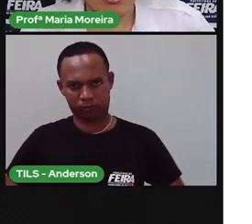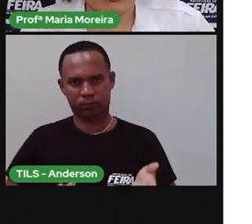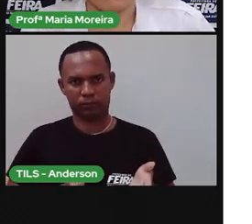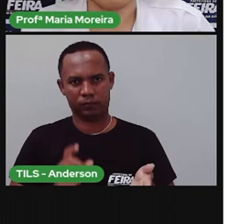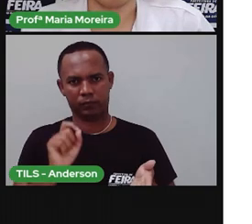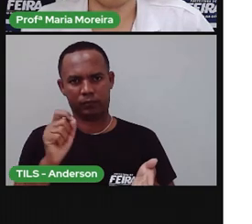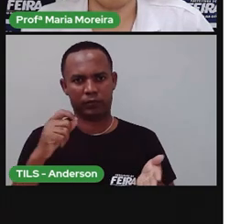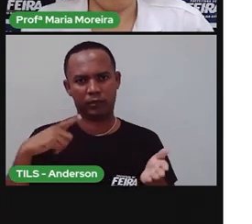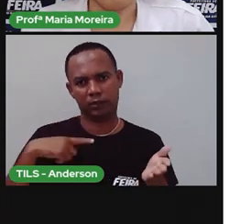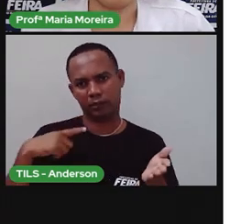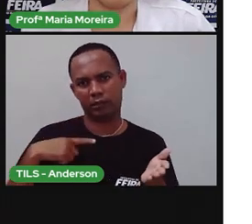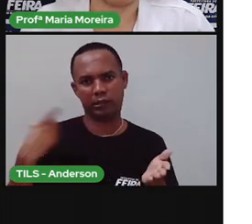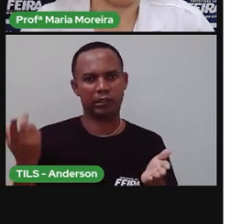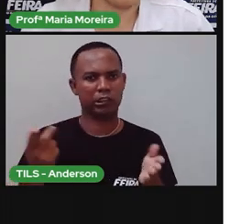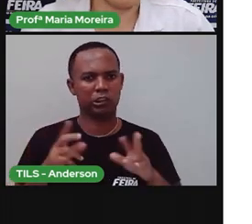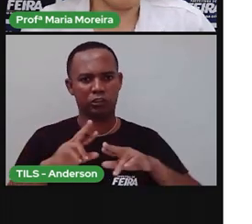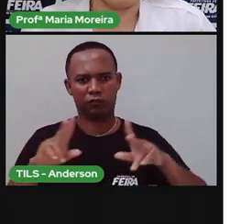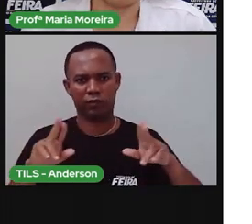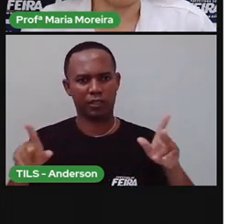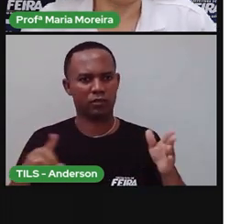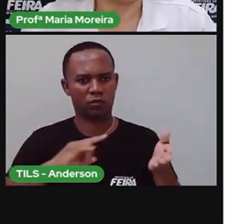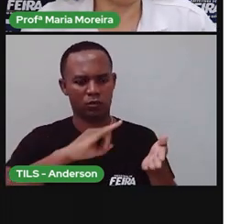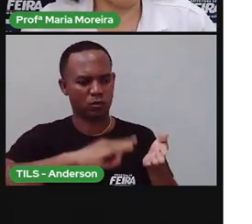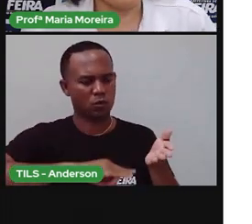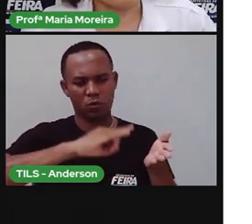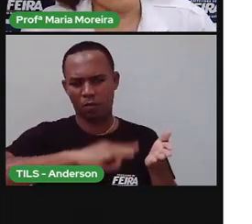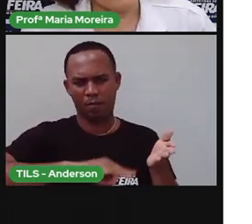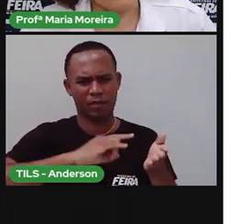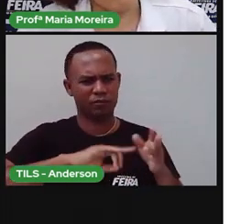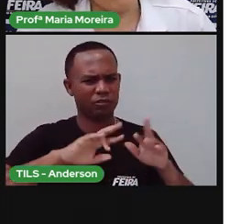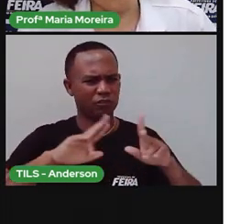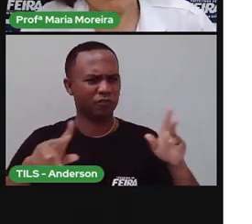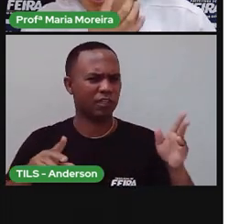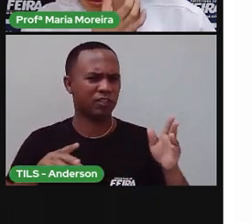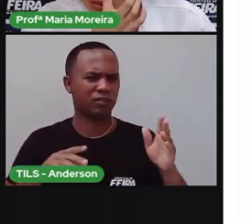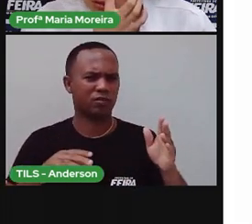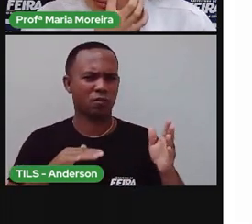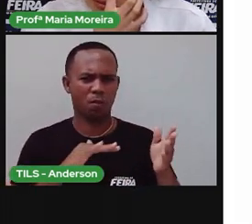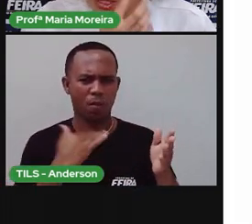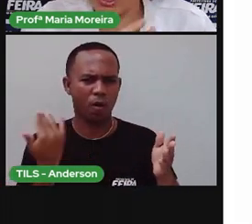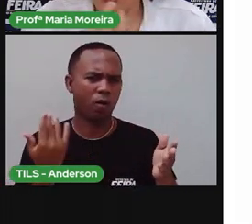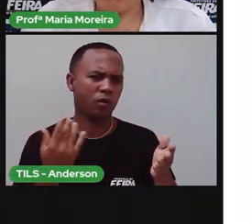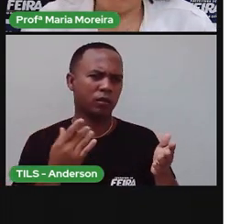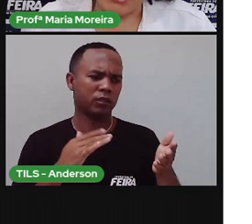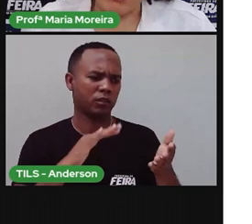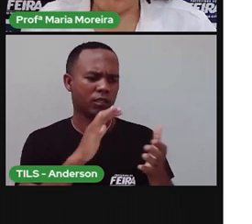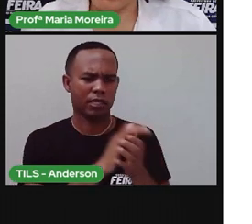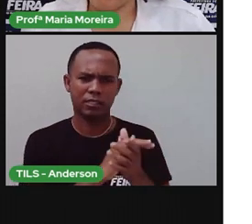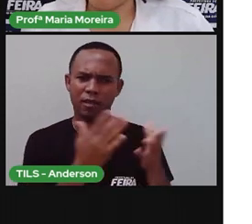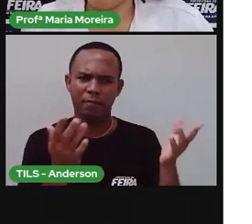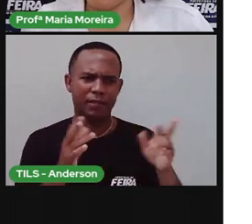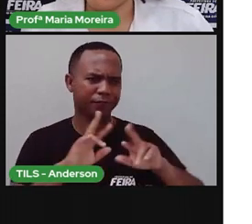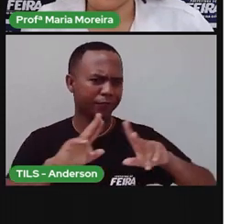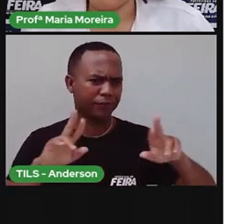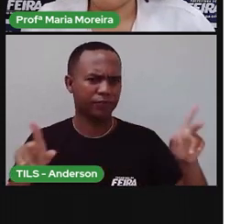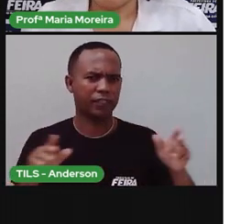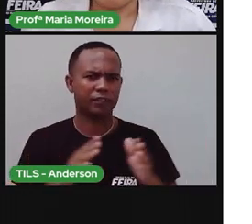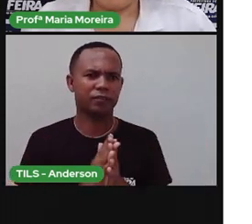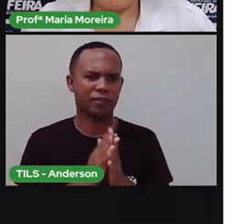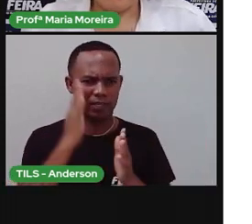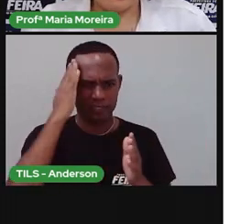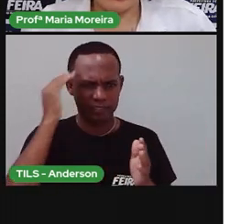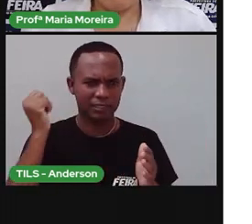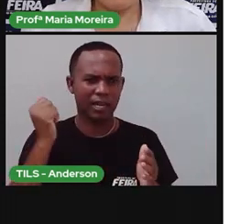nascimento, certidão de óbito, certidão de casamento. Tudo isso pra que a gente prove ao governo, né? Quem é o governo? Lembra que a Pró falou na